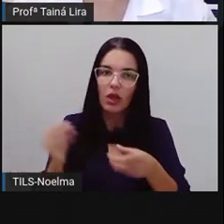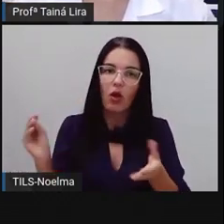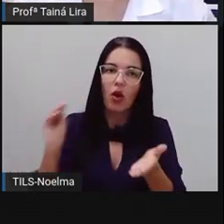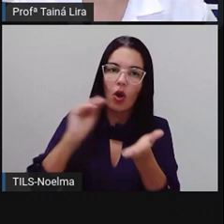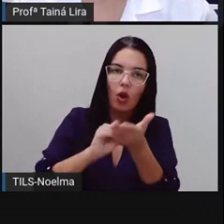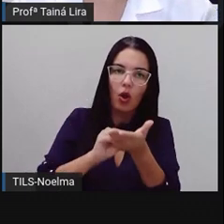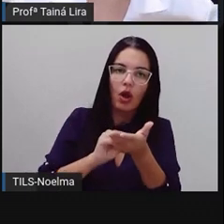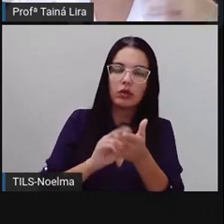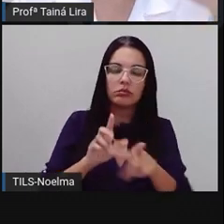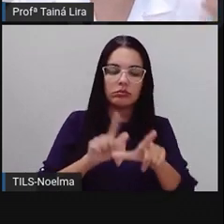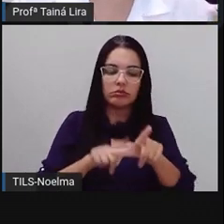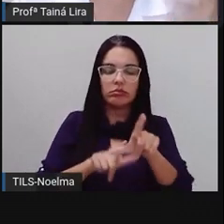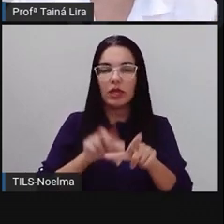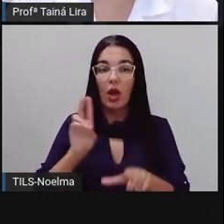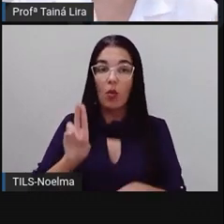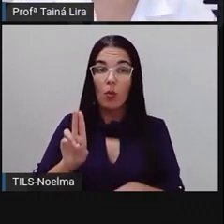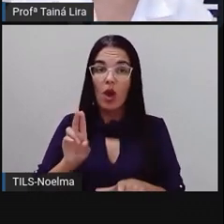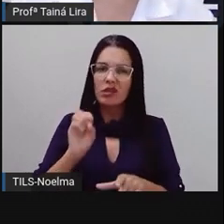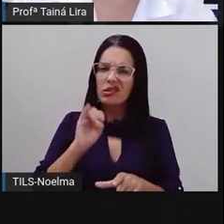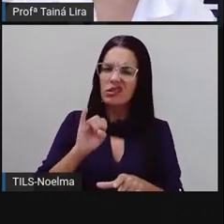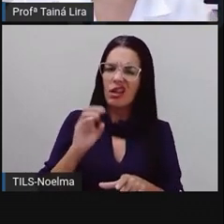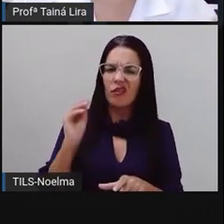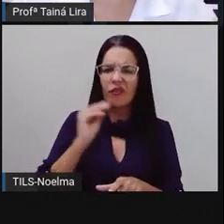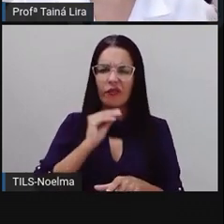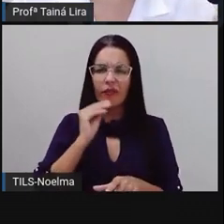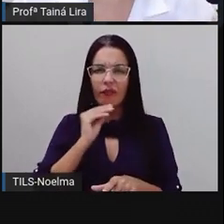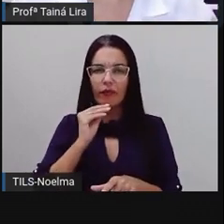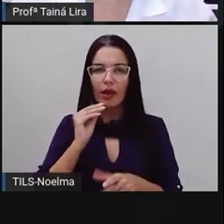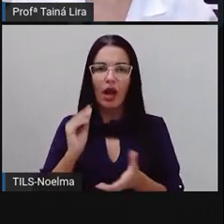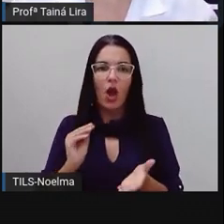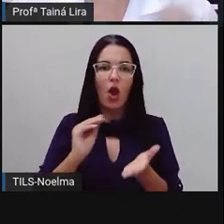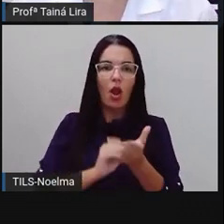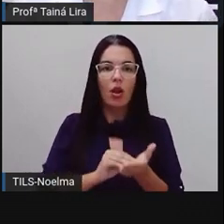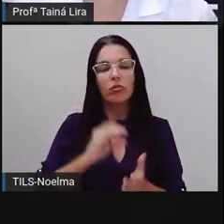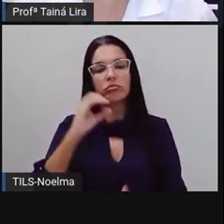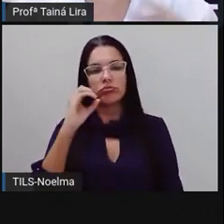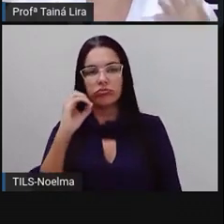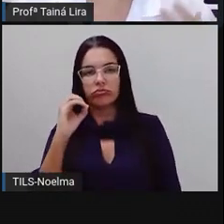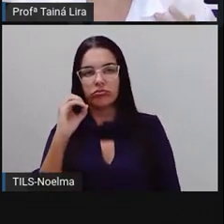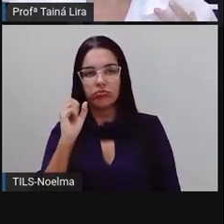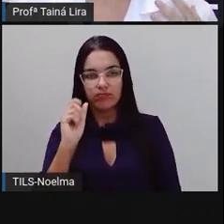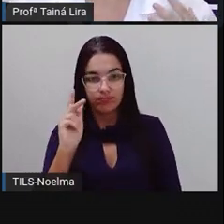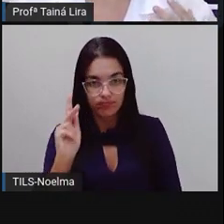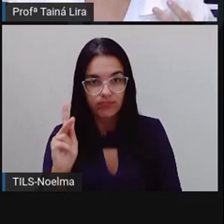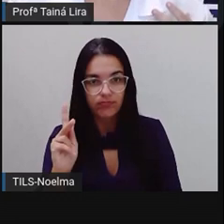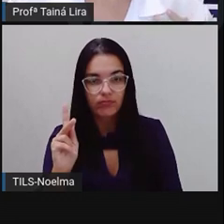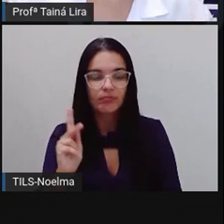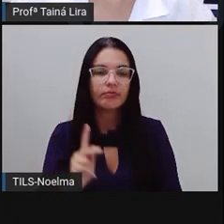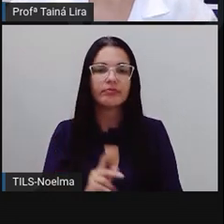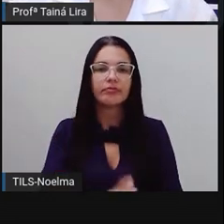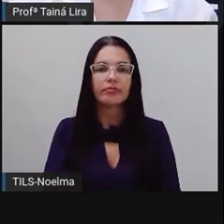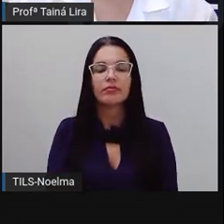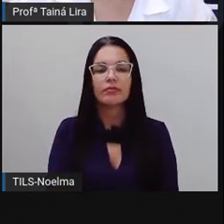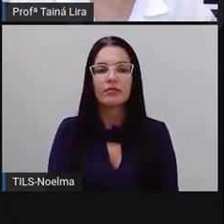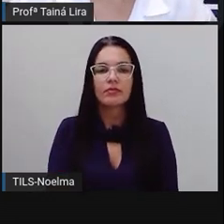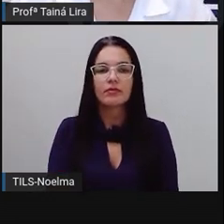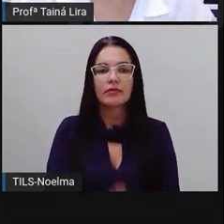a letra U. Se for uma sílaba fraca, a gente coloca a letra O. Tá certo? Então, ó. Por exemplo aqui.